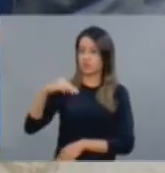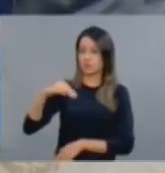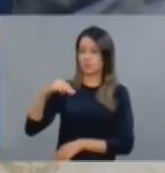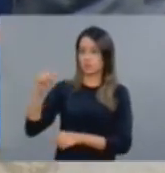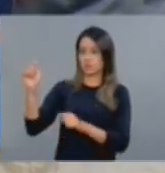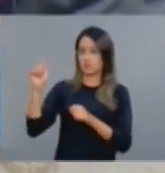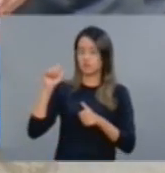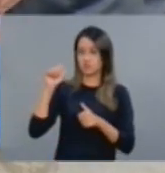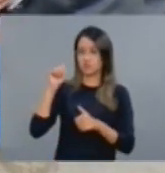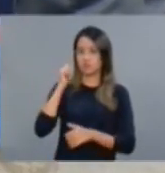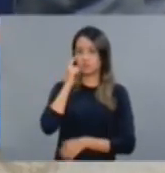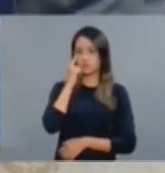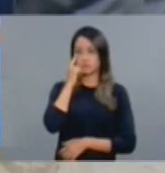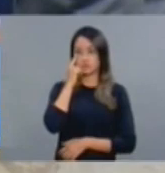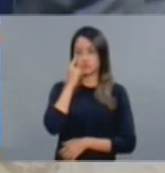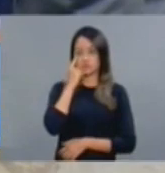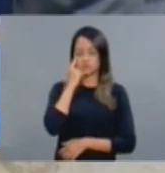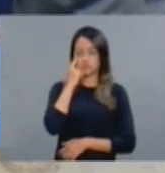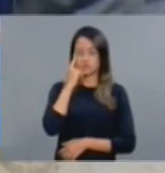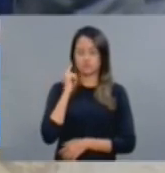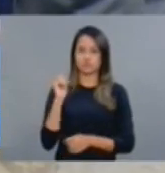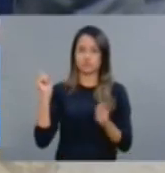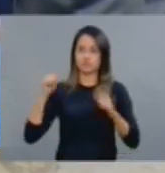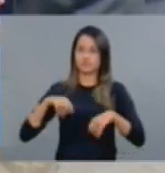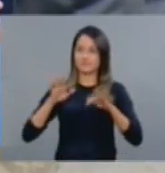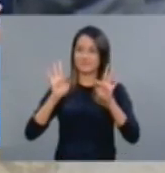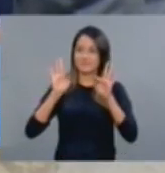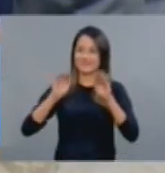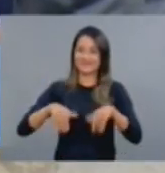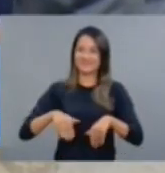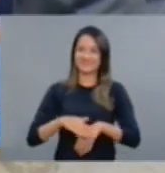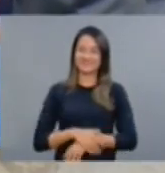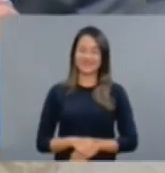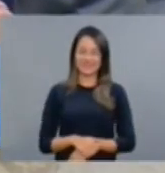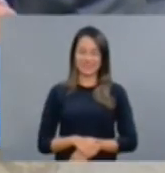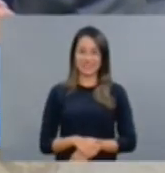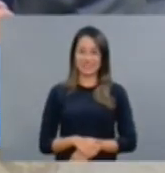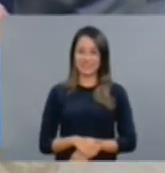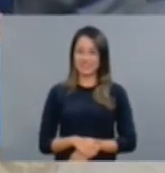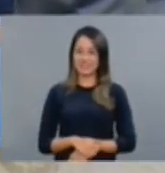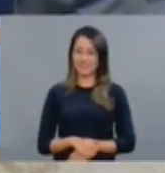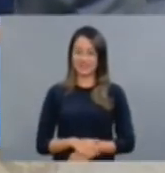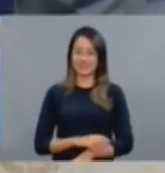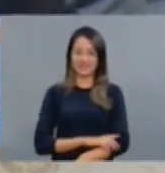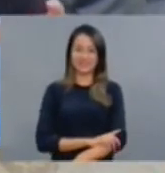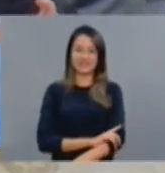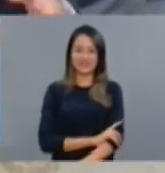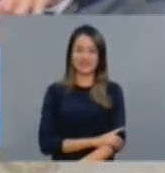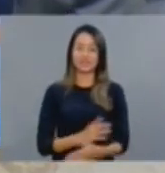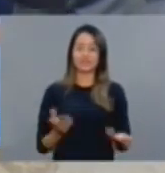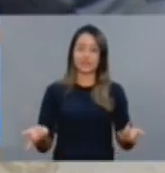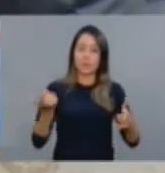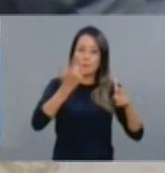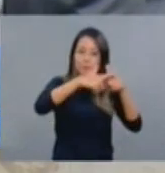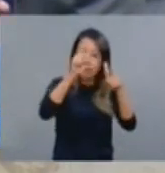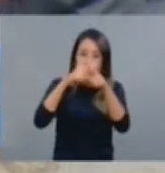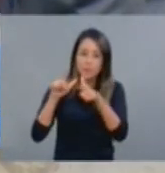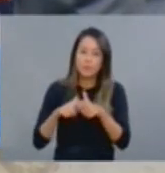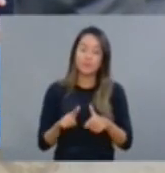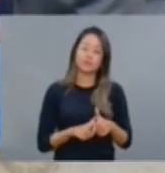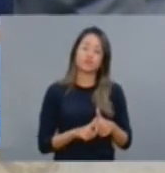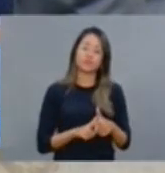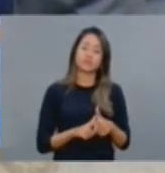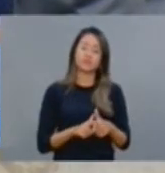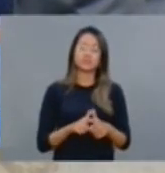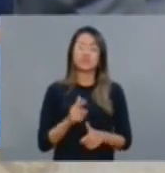presidente, para que possa concluir aqui. que já levou para a doutora Isabel Porto, a problemática para ver se arranja